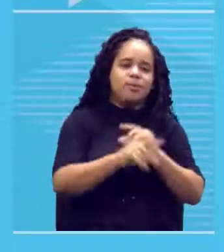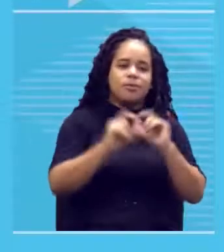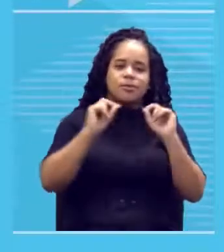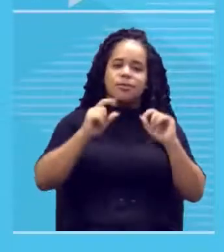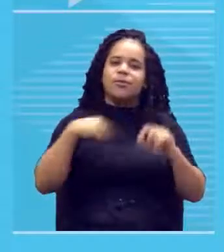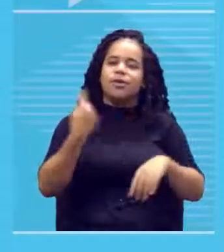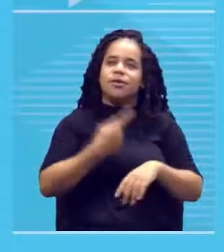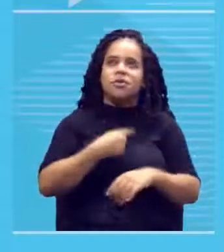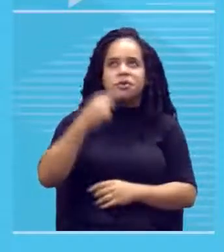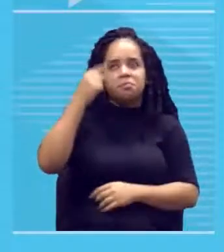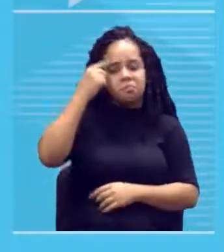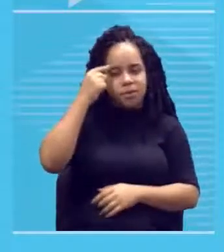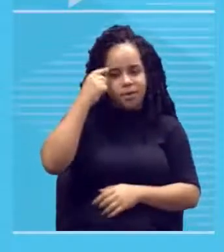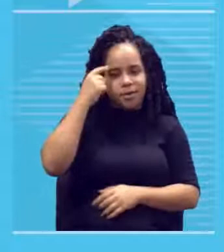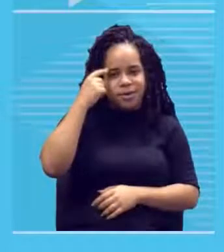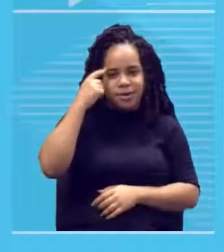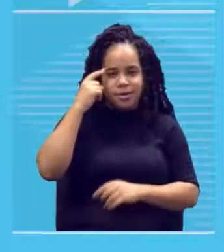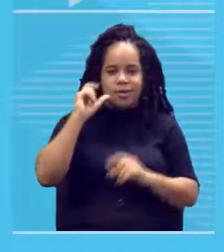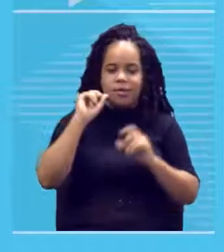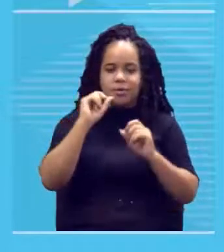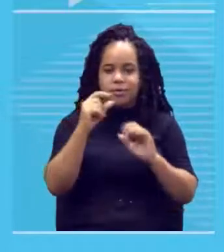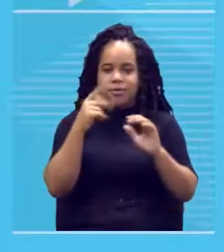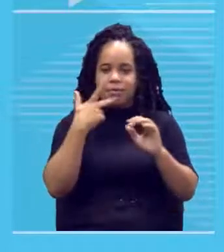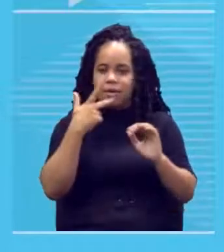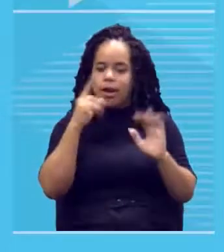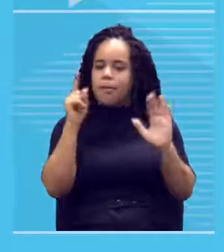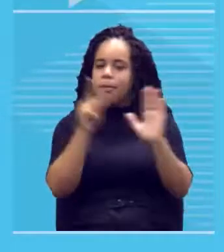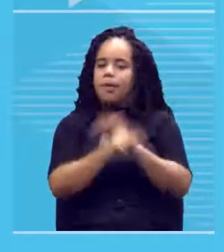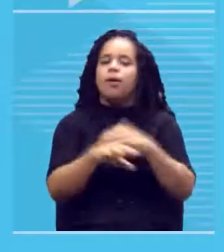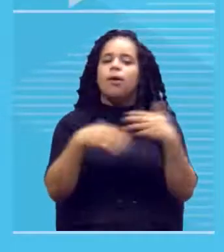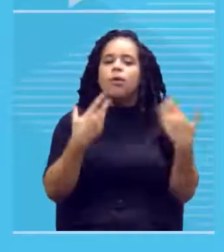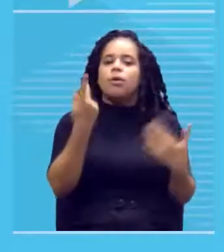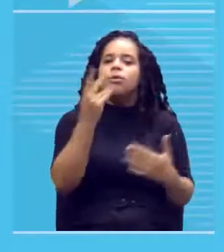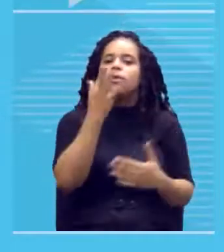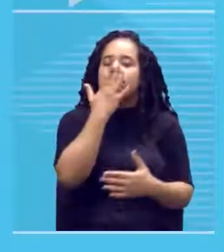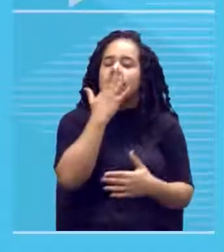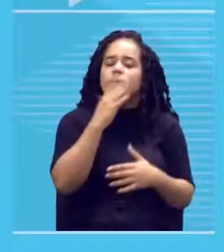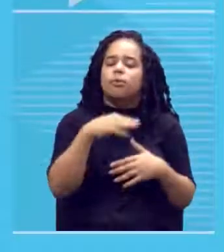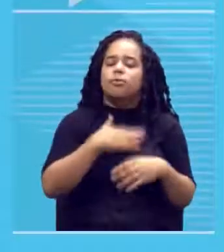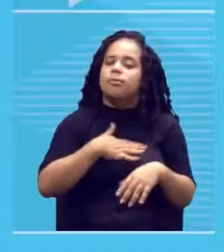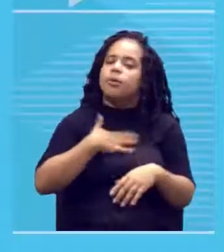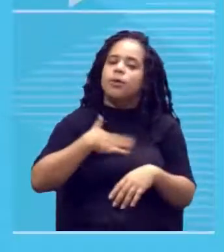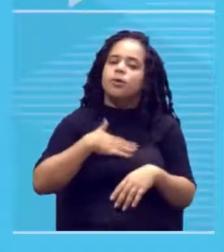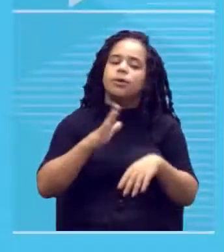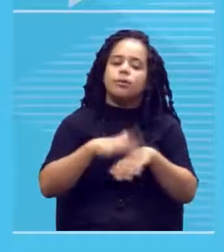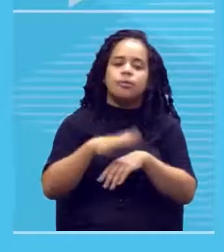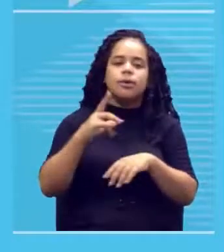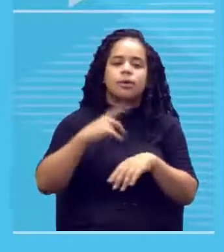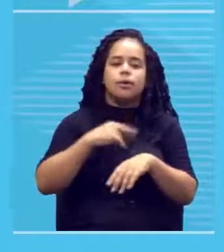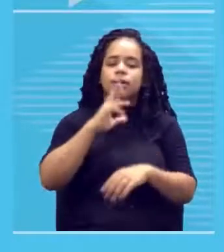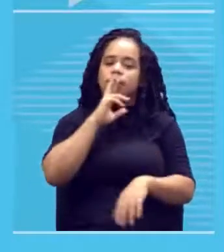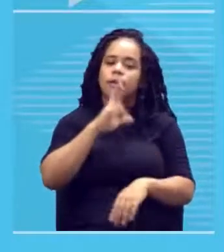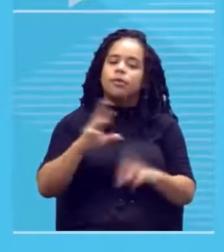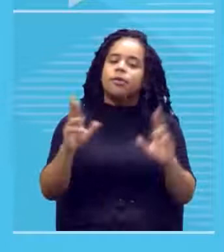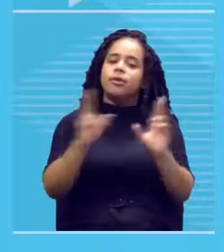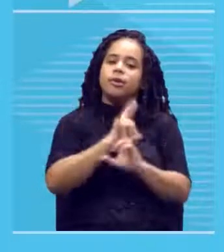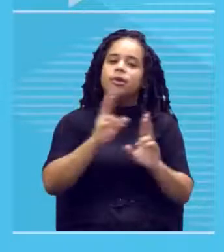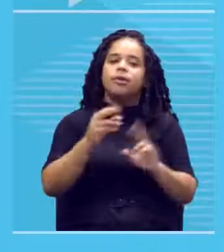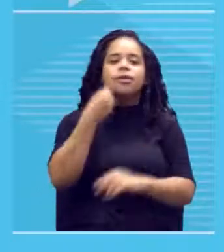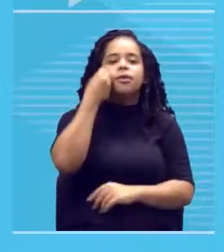imagina. Quando você diz ou pergunta para alguém qual a sua cor preferida, a resposta dela vai estar envolvida numa experiência